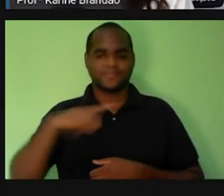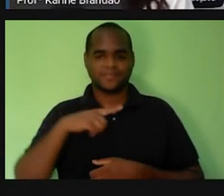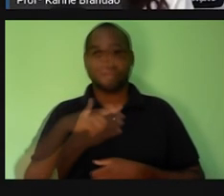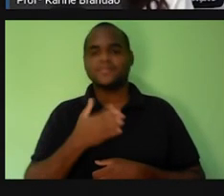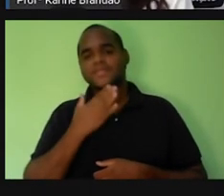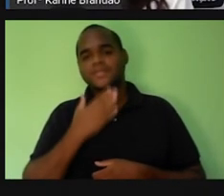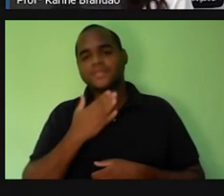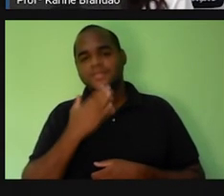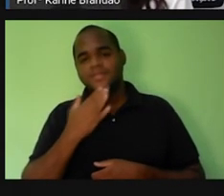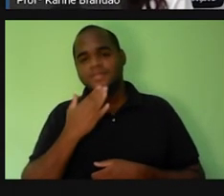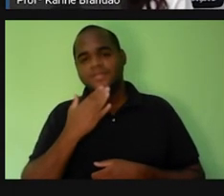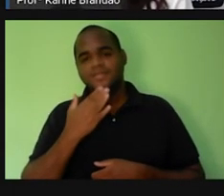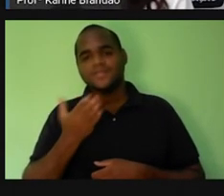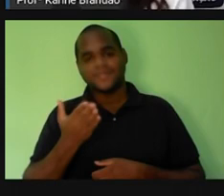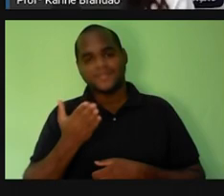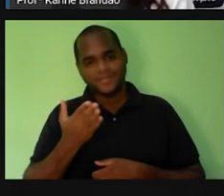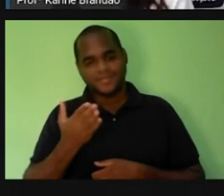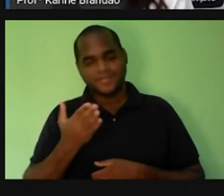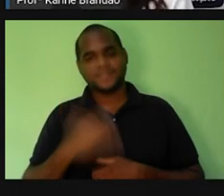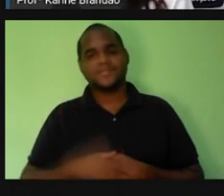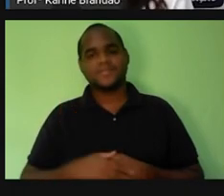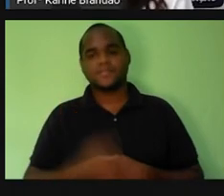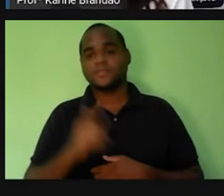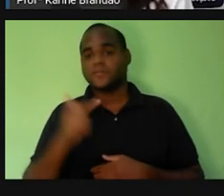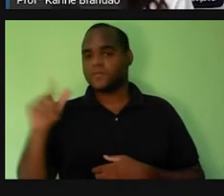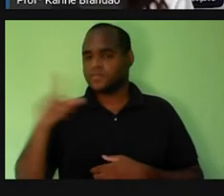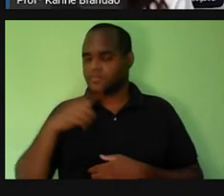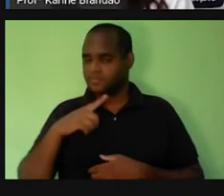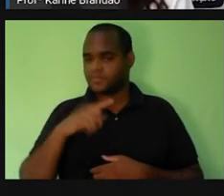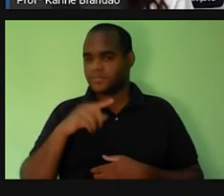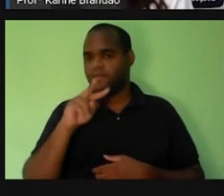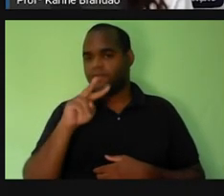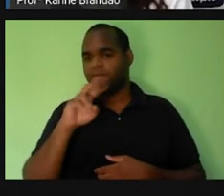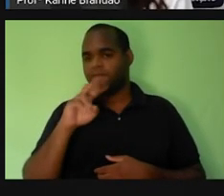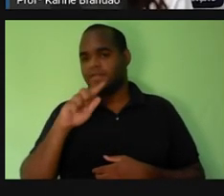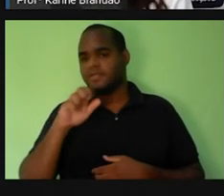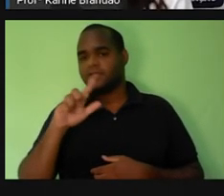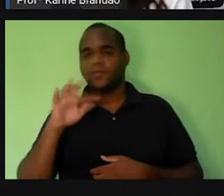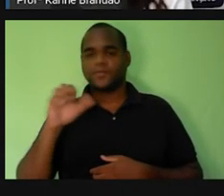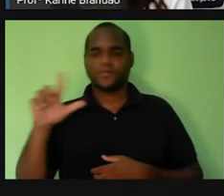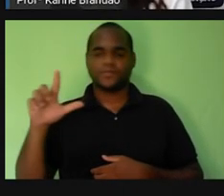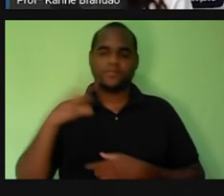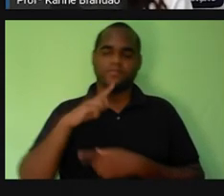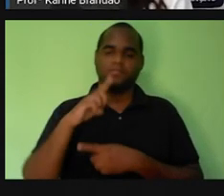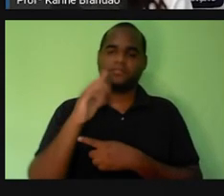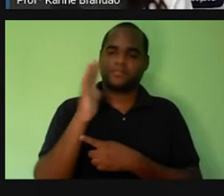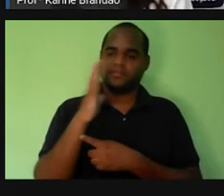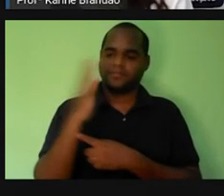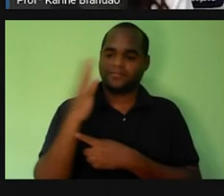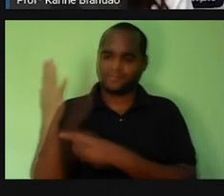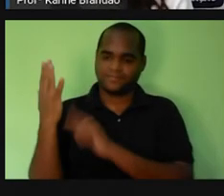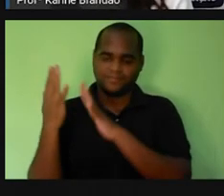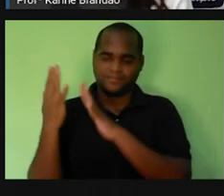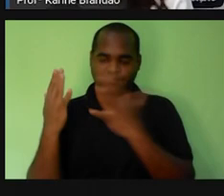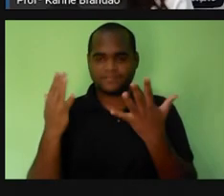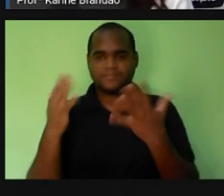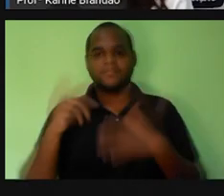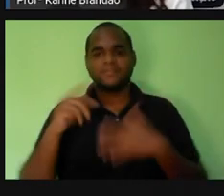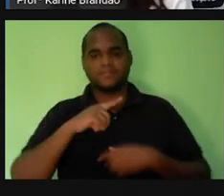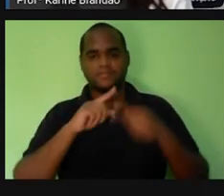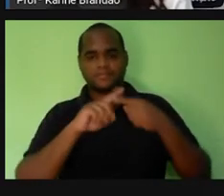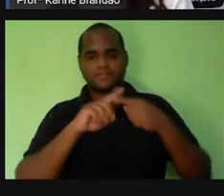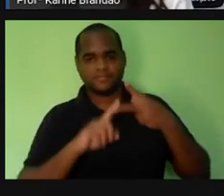De uma célula animal. E aqui ao lado, né? É o registro de uma foto de uma célula vegetal.